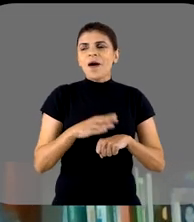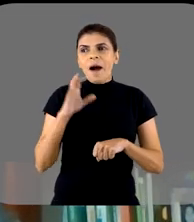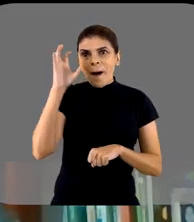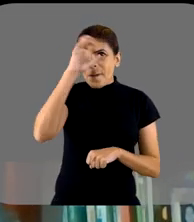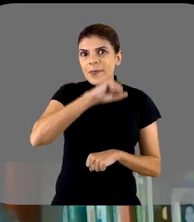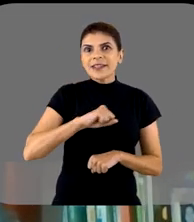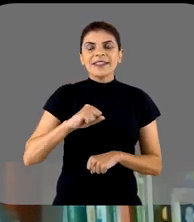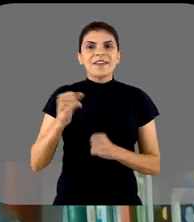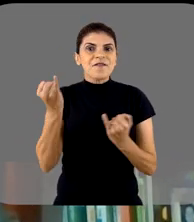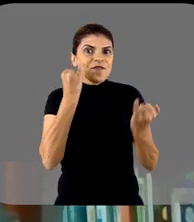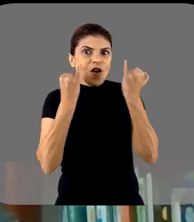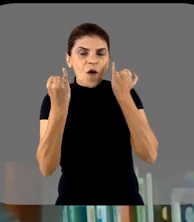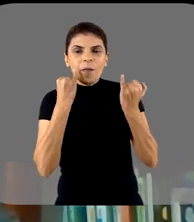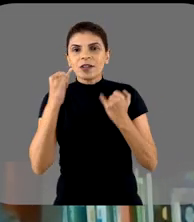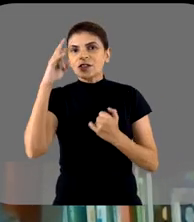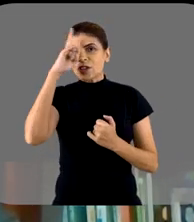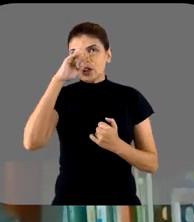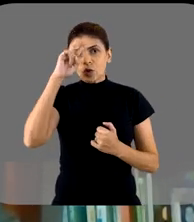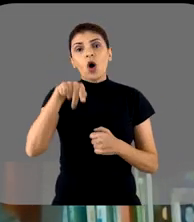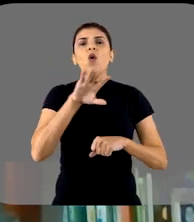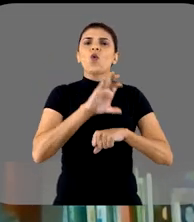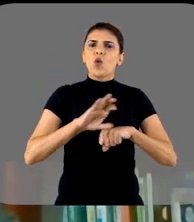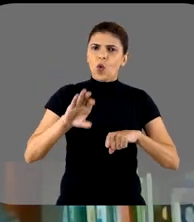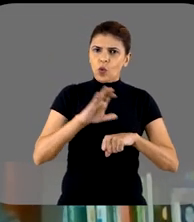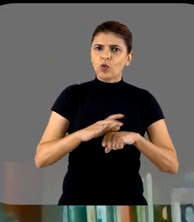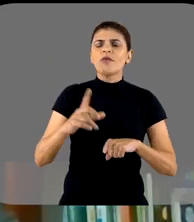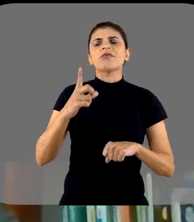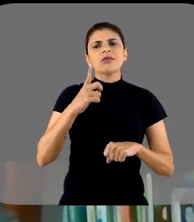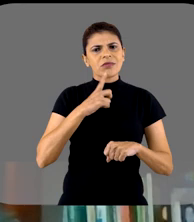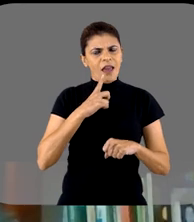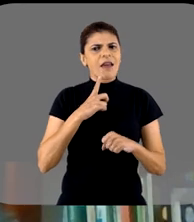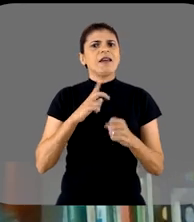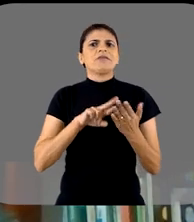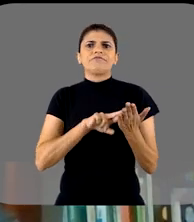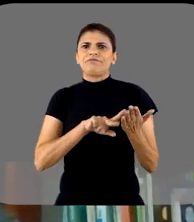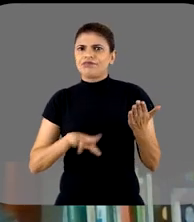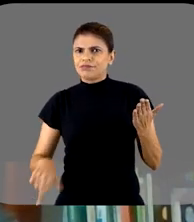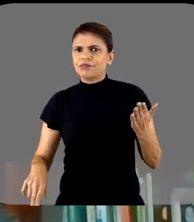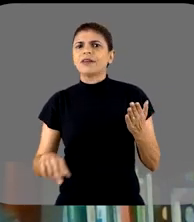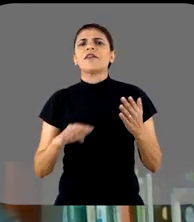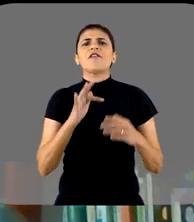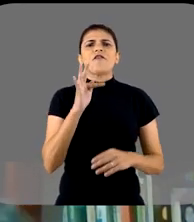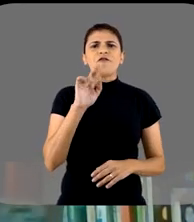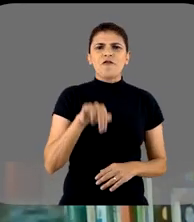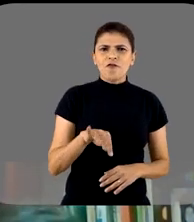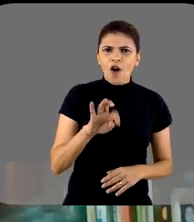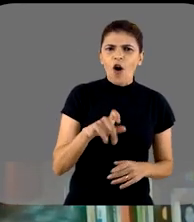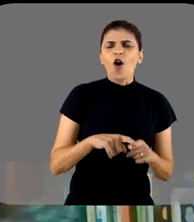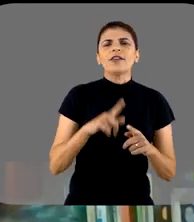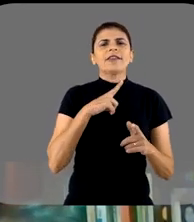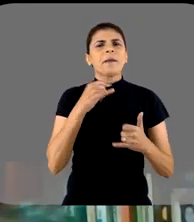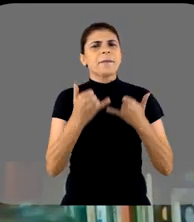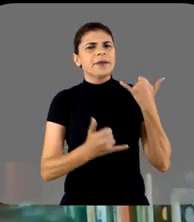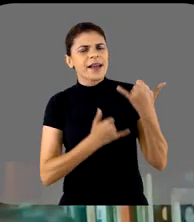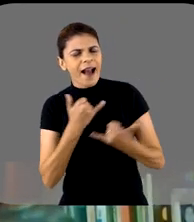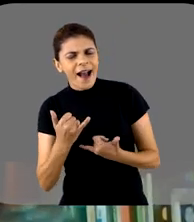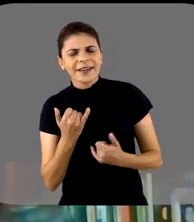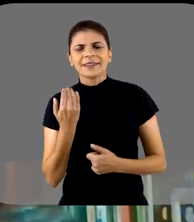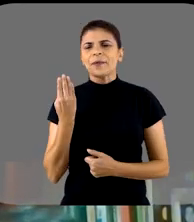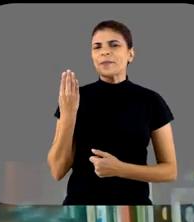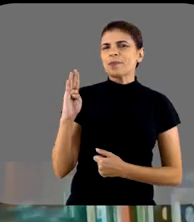esses conhecimentos, e informações sobre história. Esse curso, a gente está bebendo nas fontes, ou como